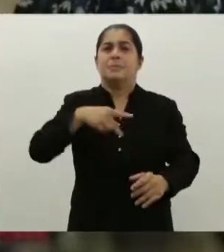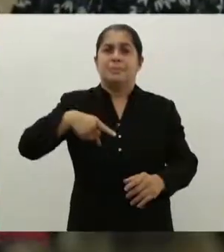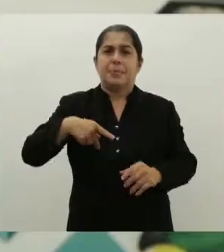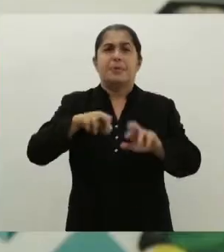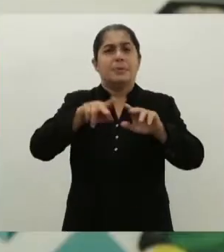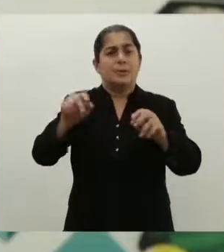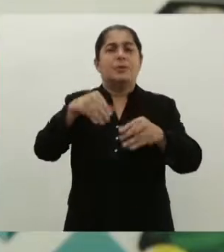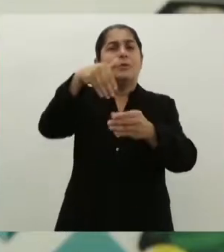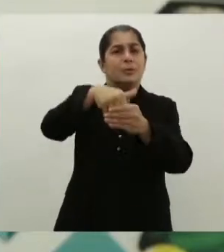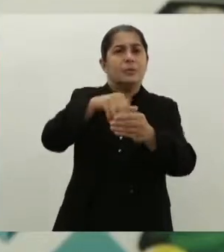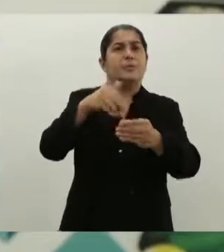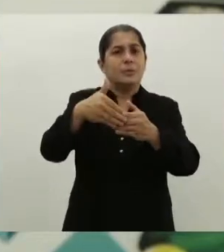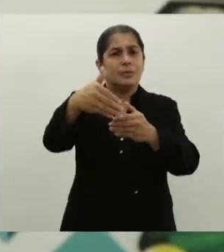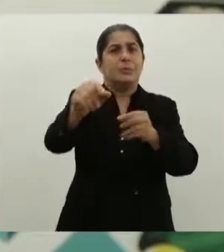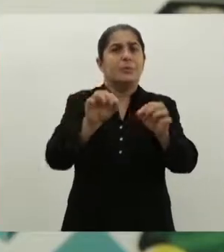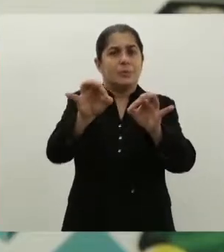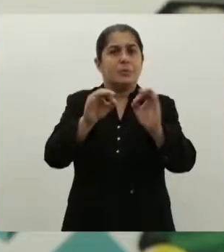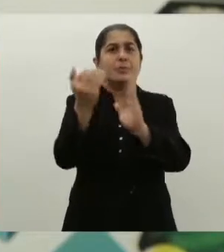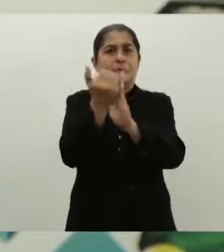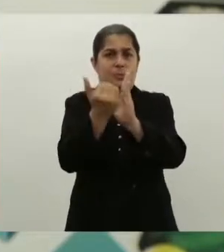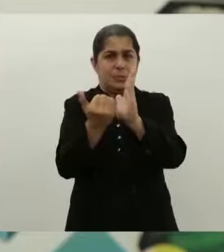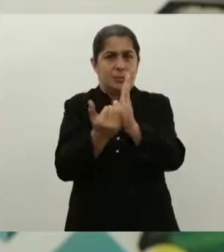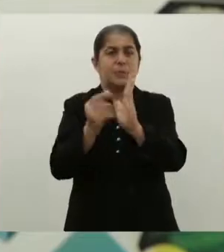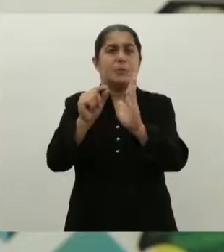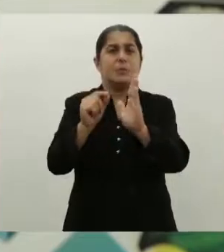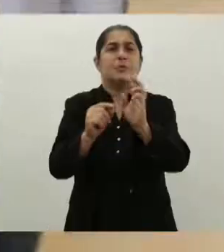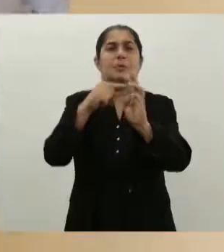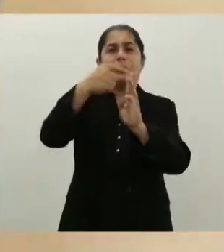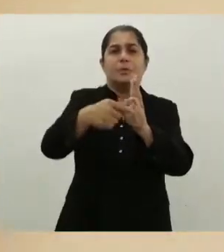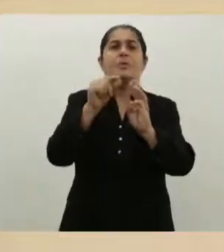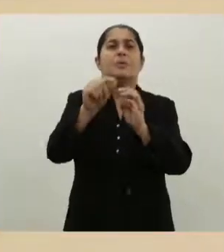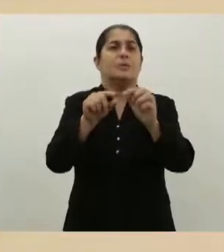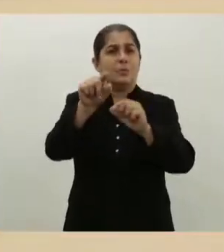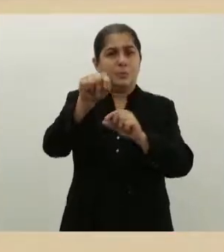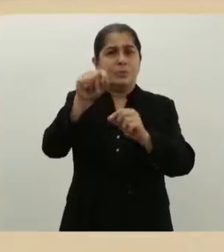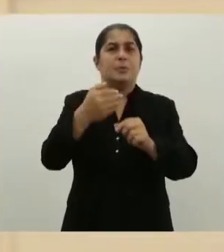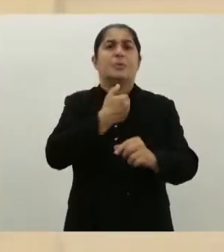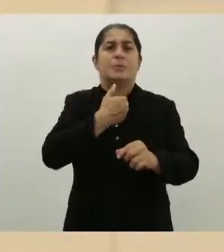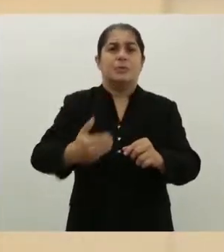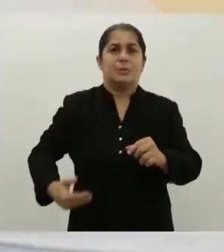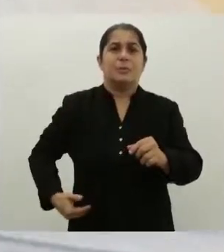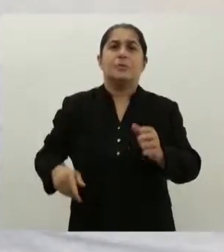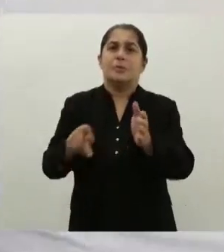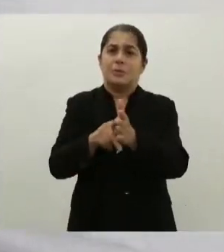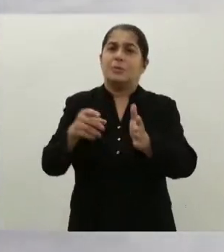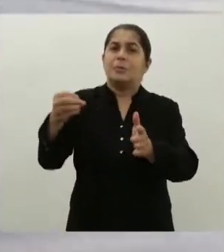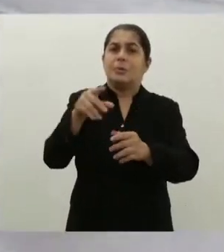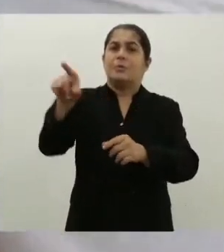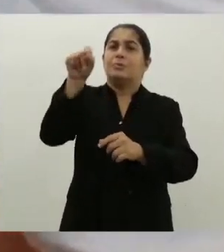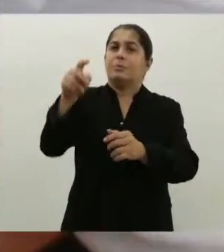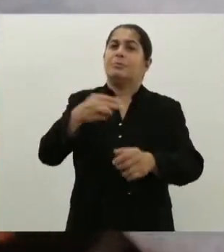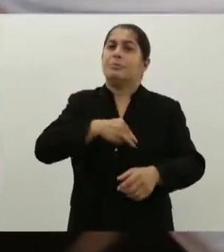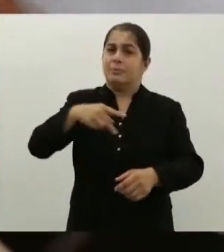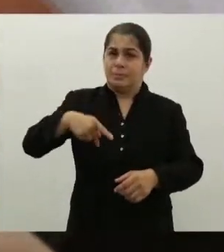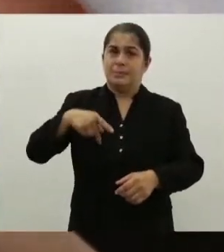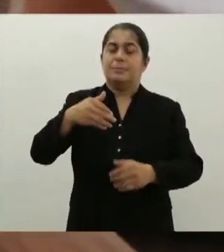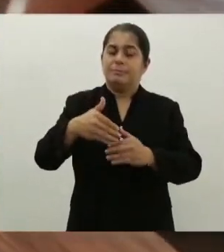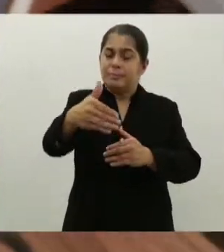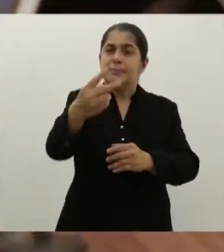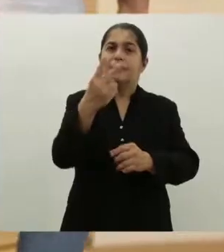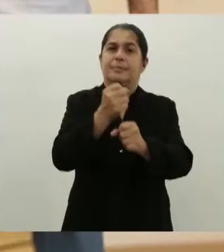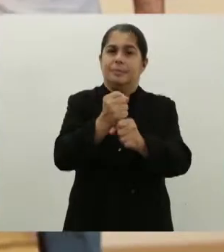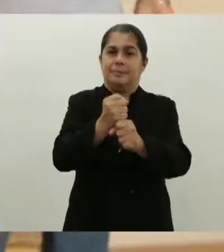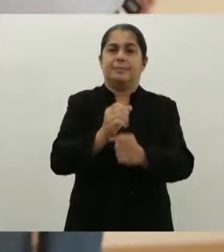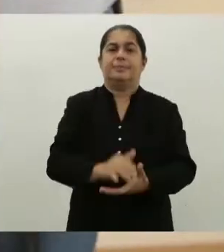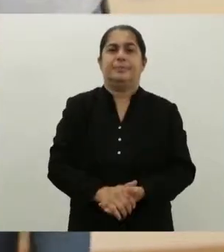do MPPB sobre a eleição para a formação da lista tríplice, de onde será escolhido pelo governador o novo chefe do Ministério Público